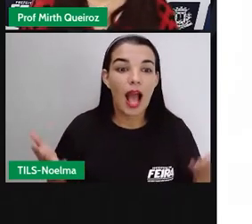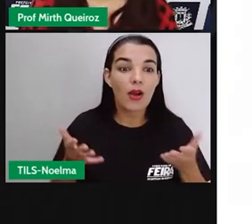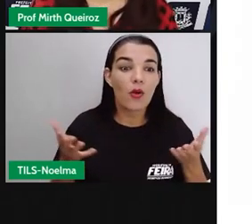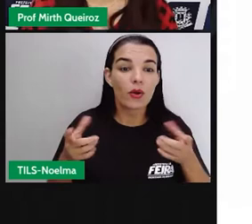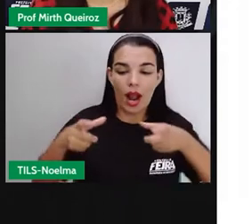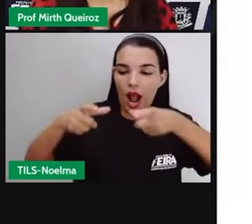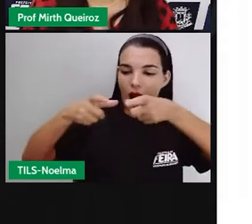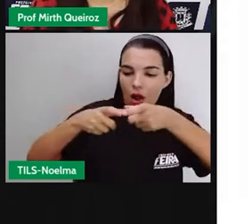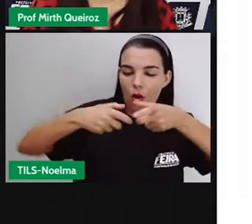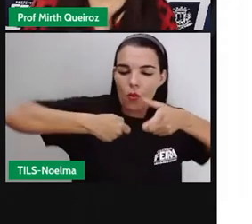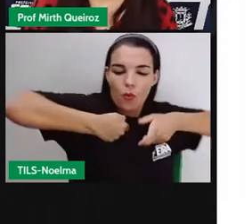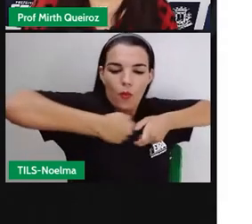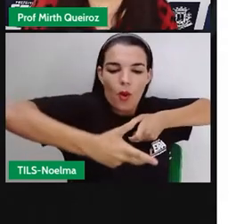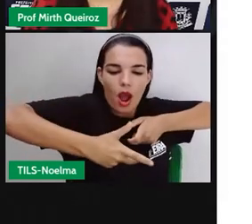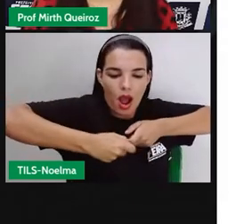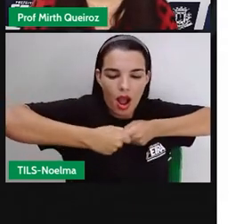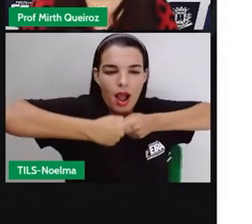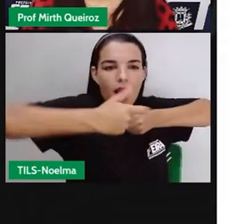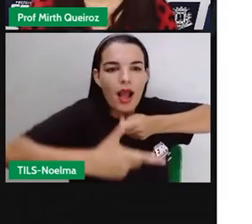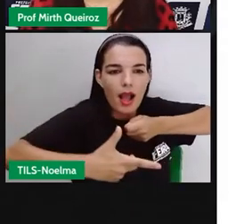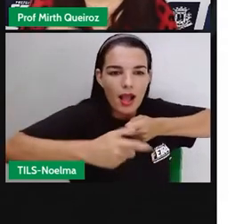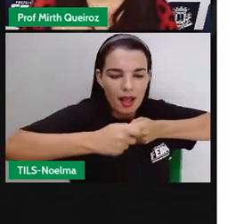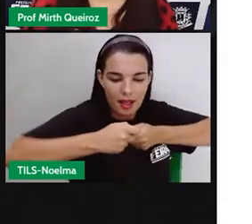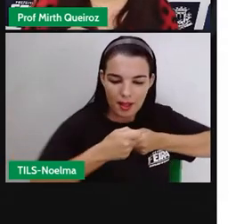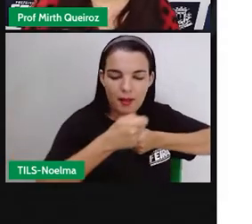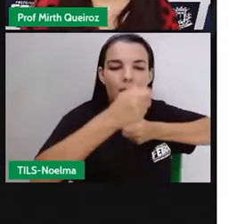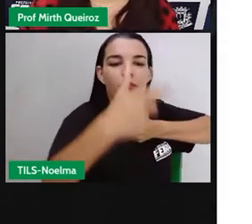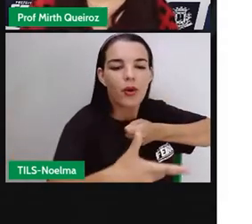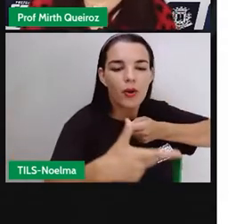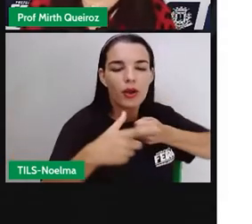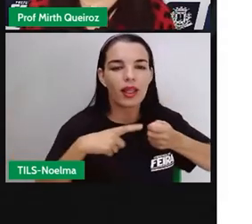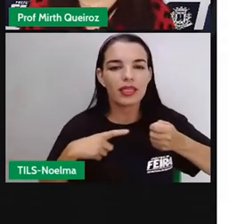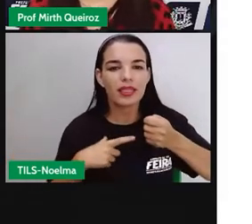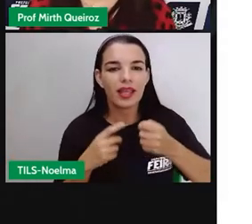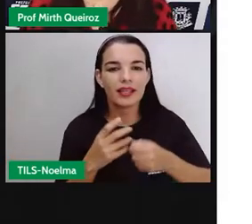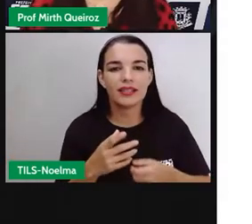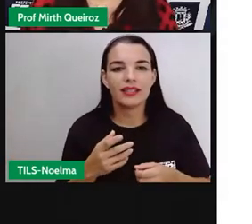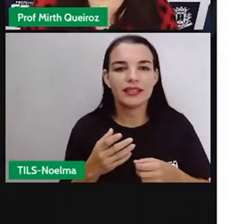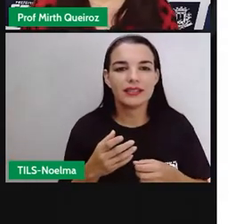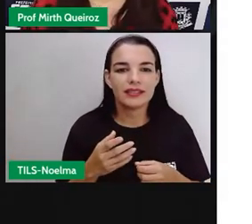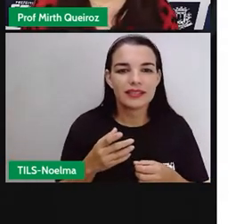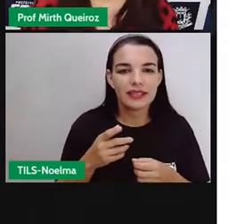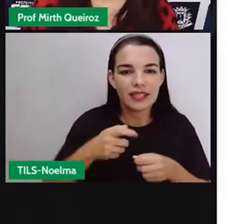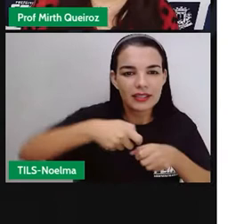Jogo das argolas. Se coloca as garrafinhas ali.